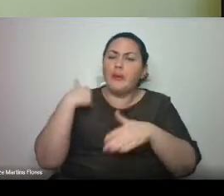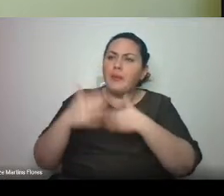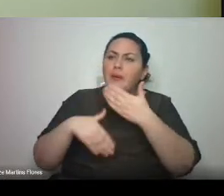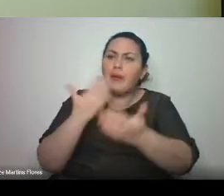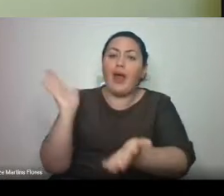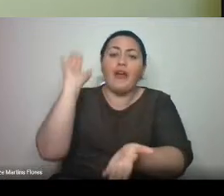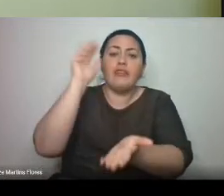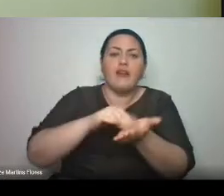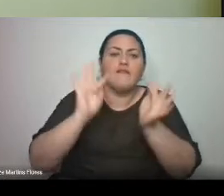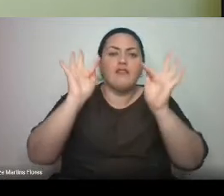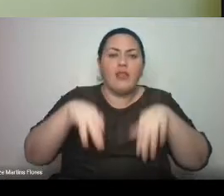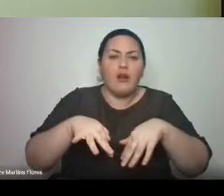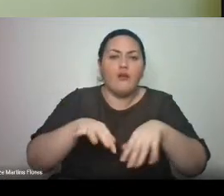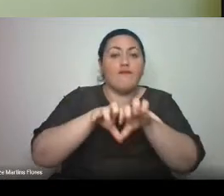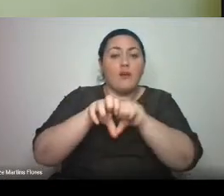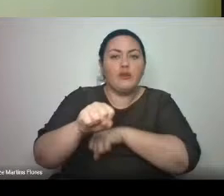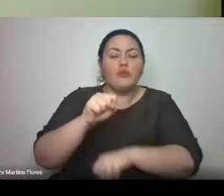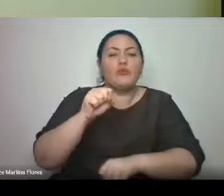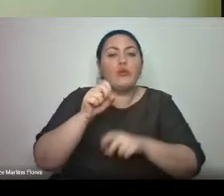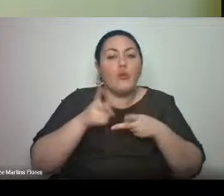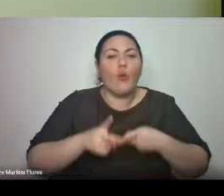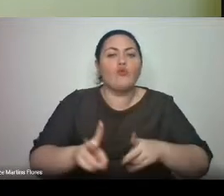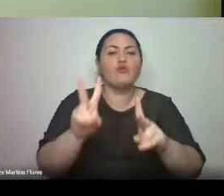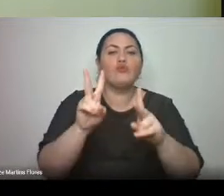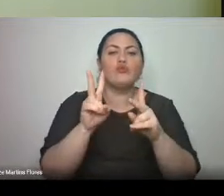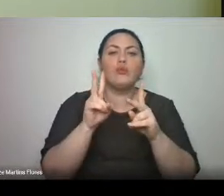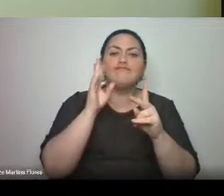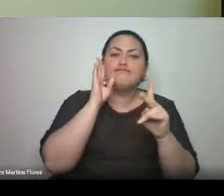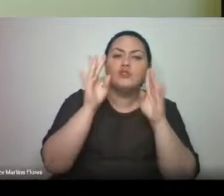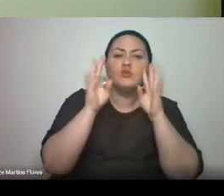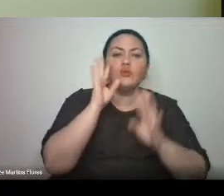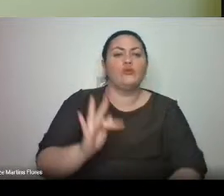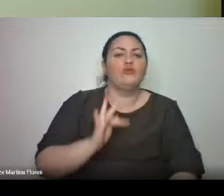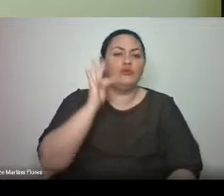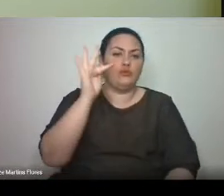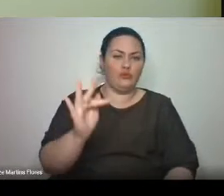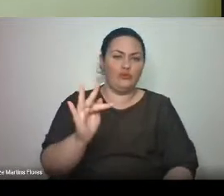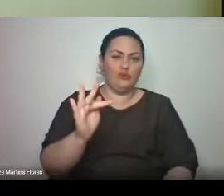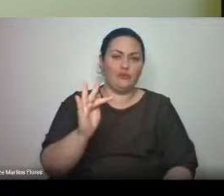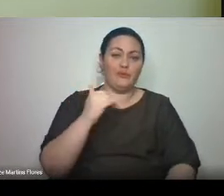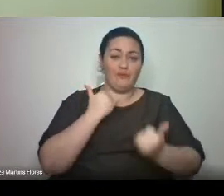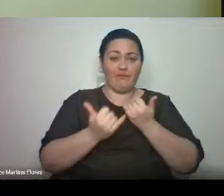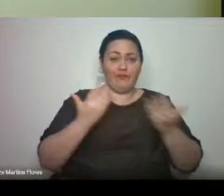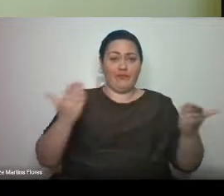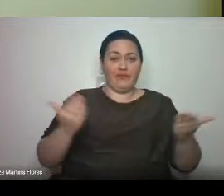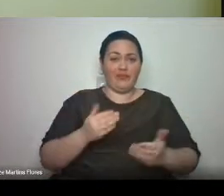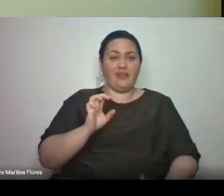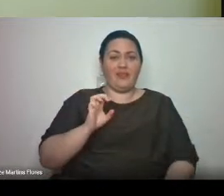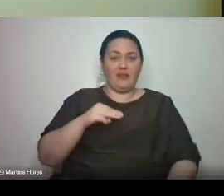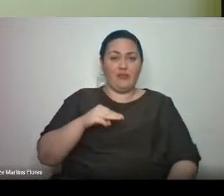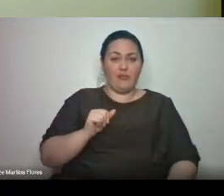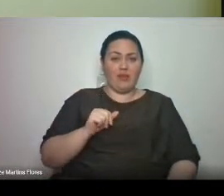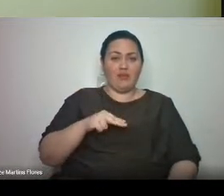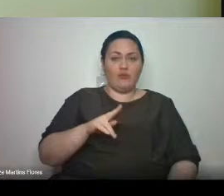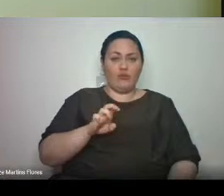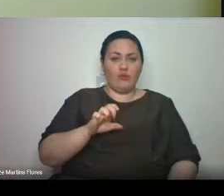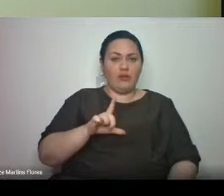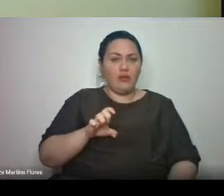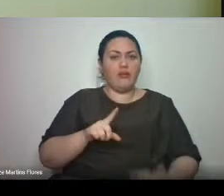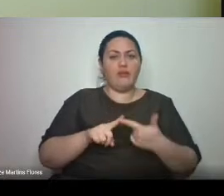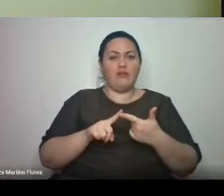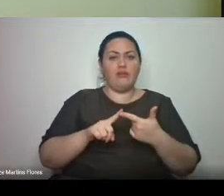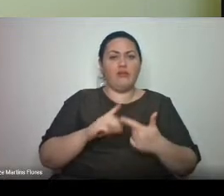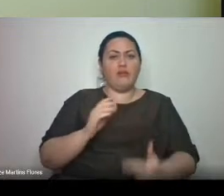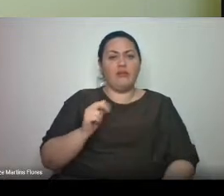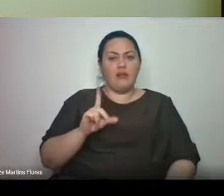E eu acho que, nesse caso particular, Emanuele, Ricardo, Rodrigo, Marcelo, é um